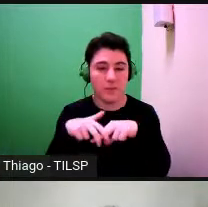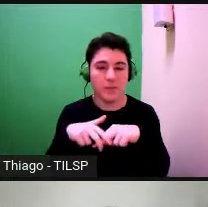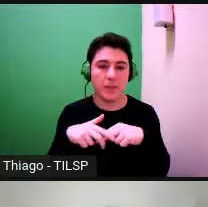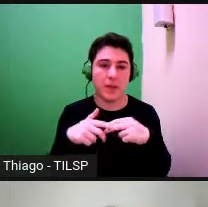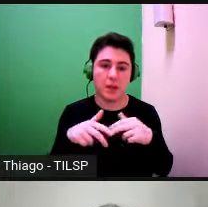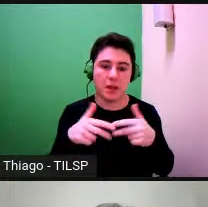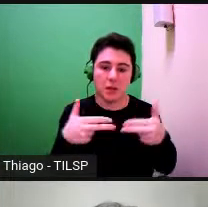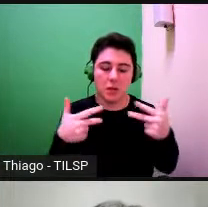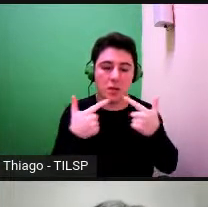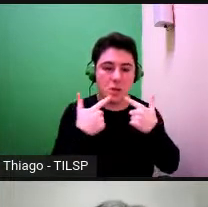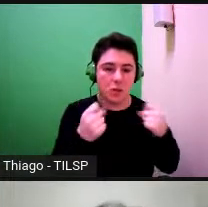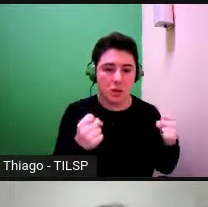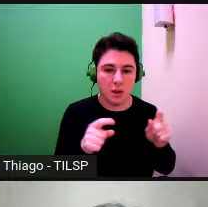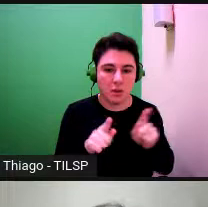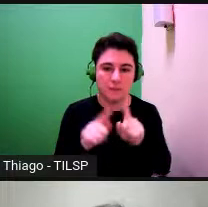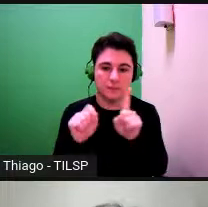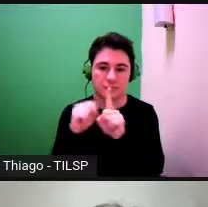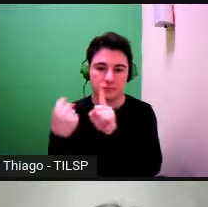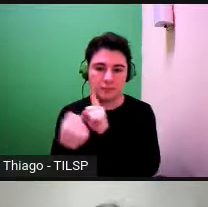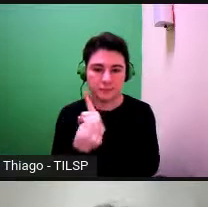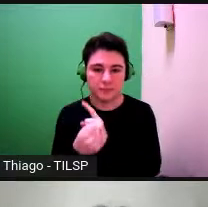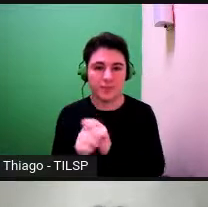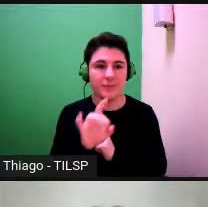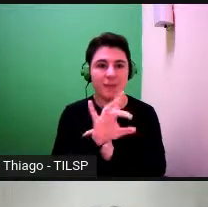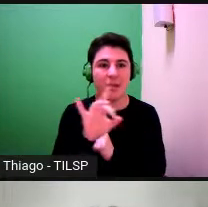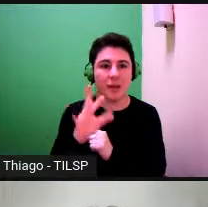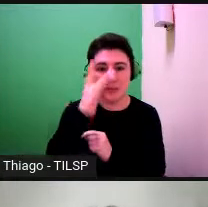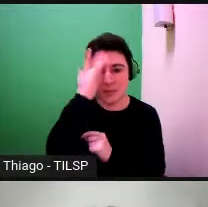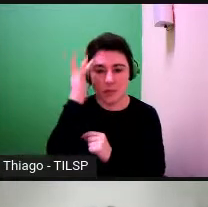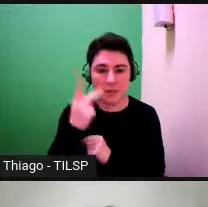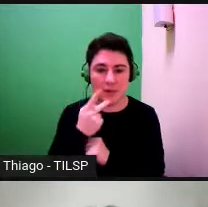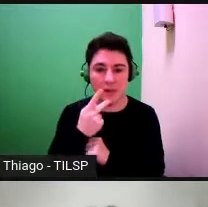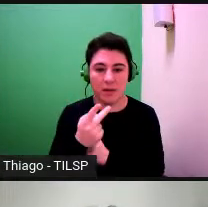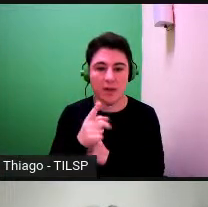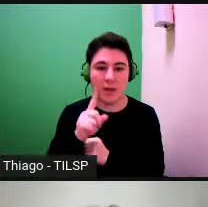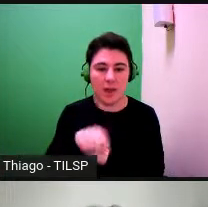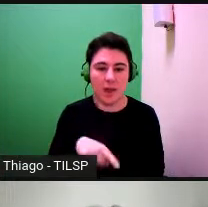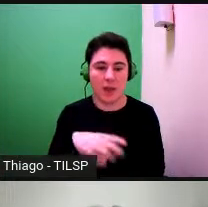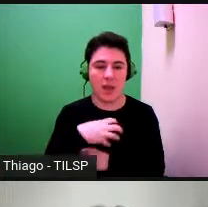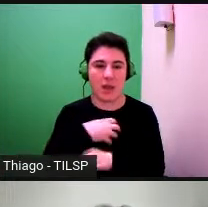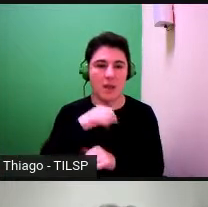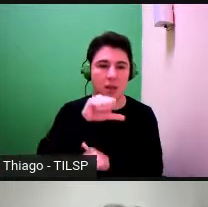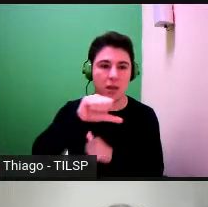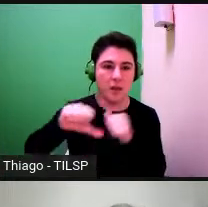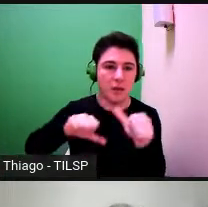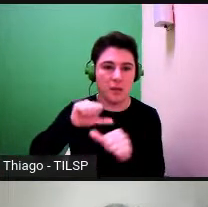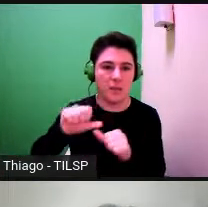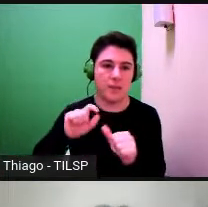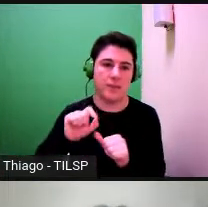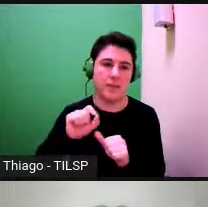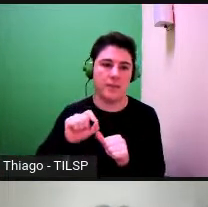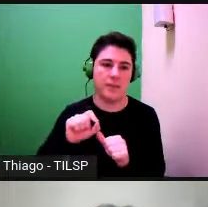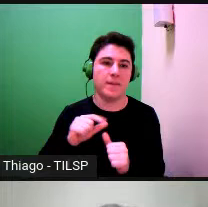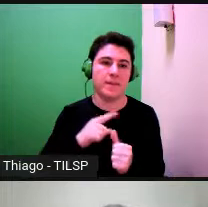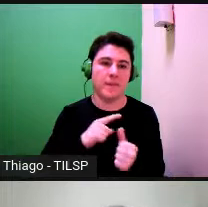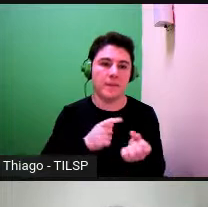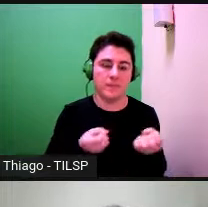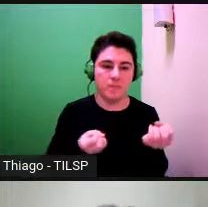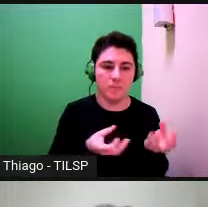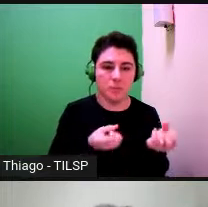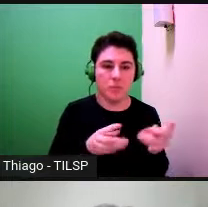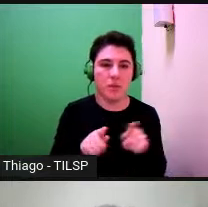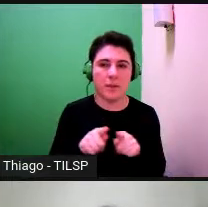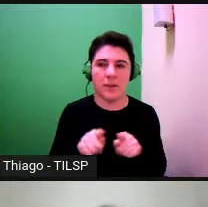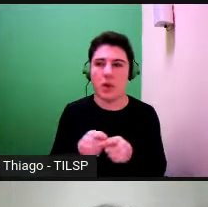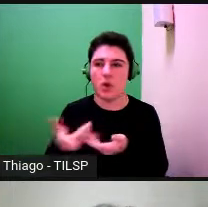que está associada ao que cada pessoa diz isso é uma reorganização única que seleciona os dados disponíveis os articula os